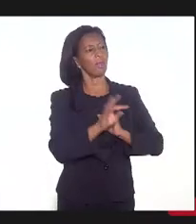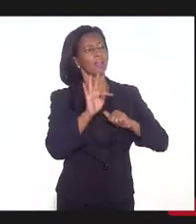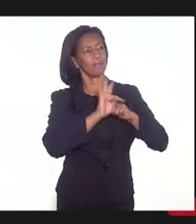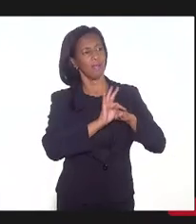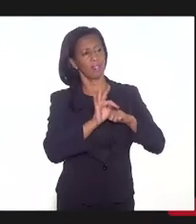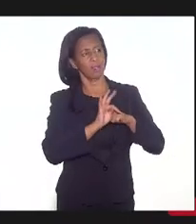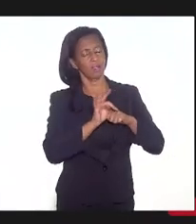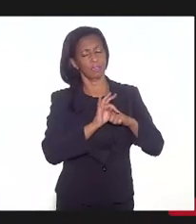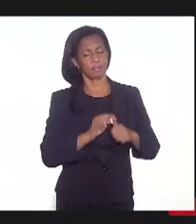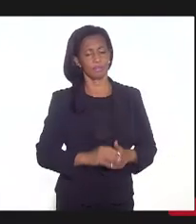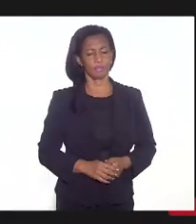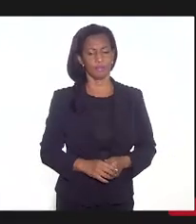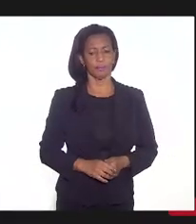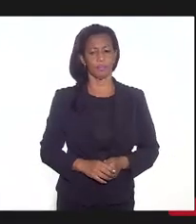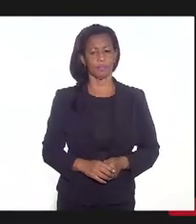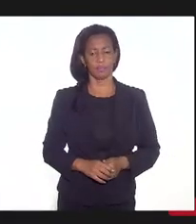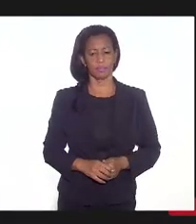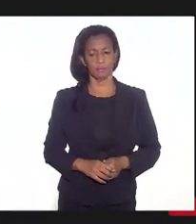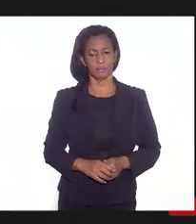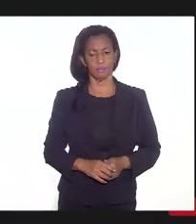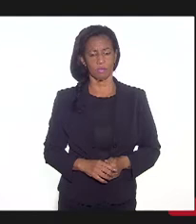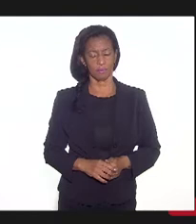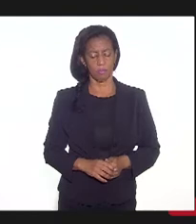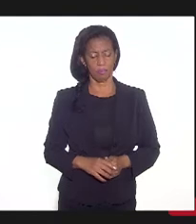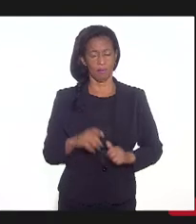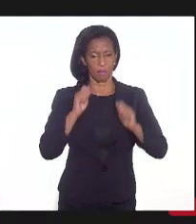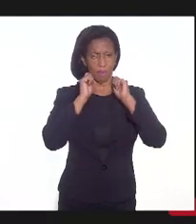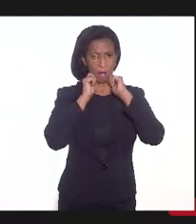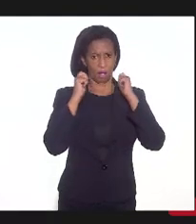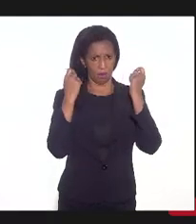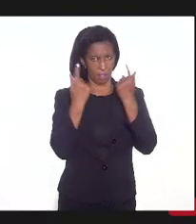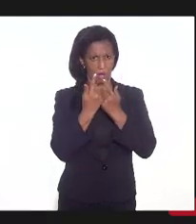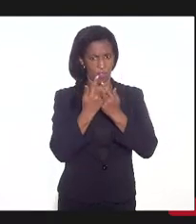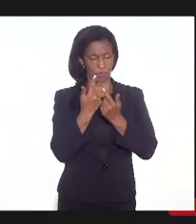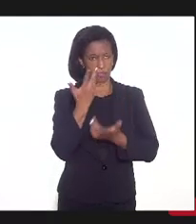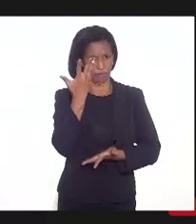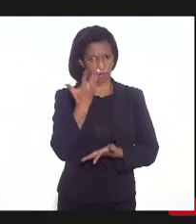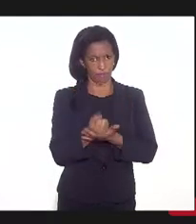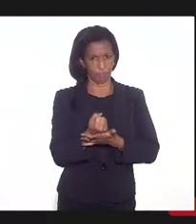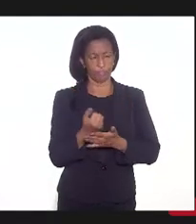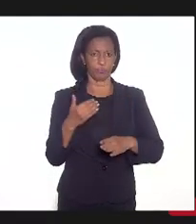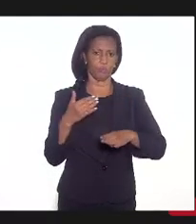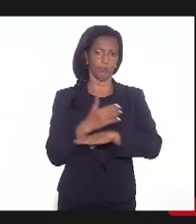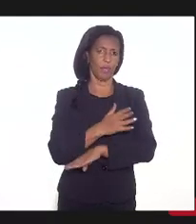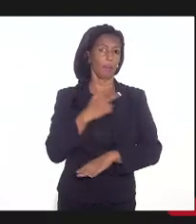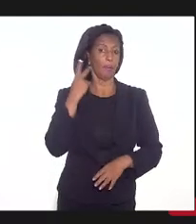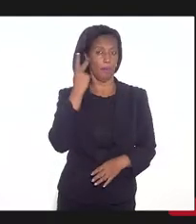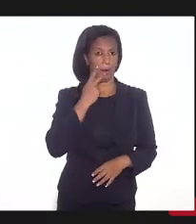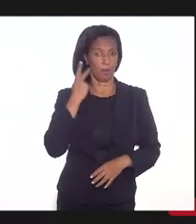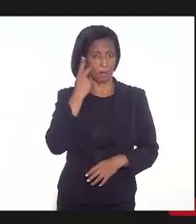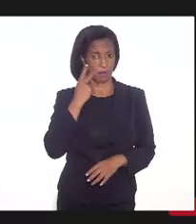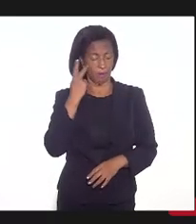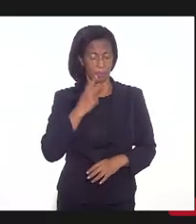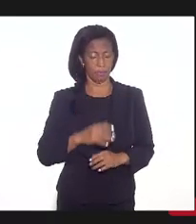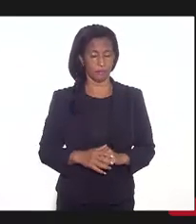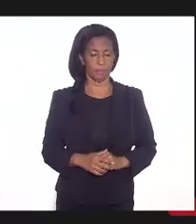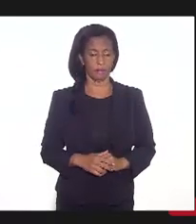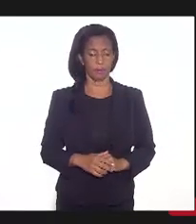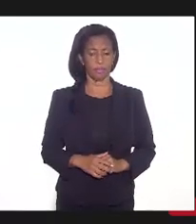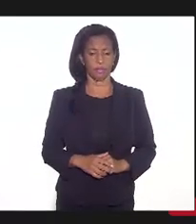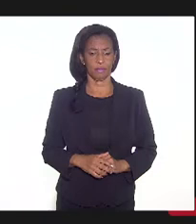a casa aprovou, o parlamento aprovou